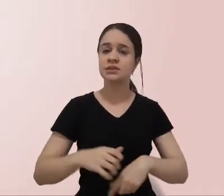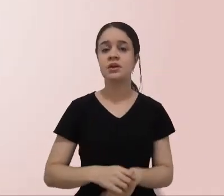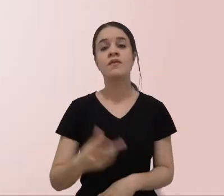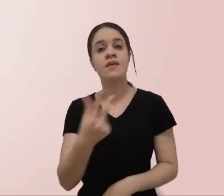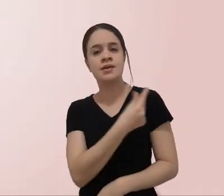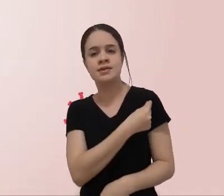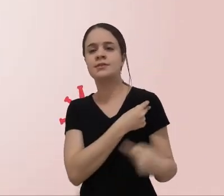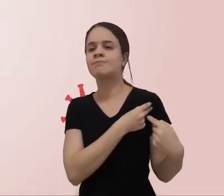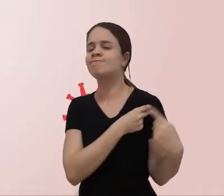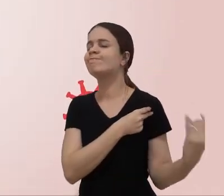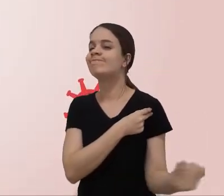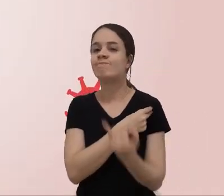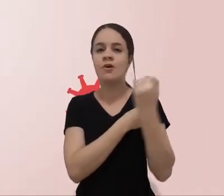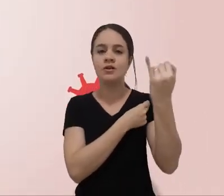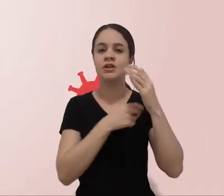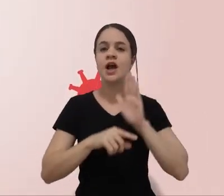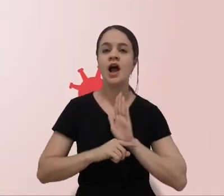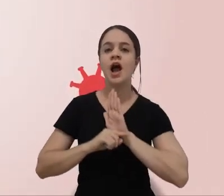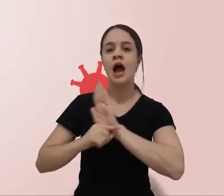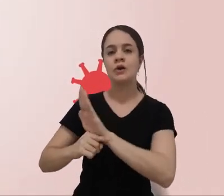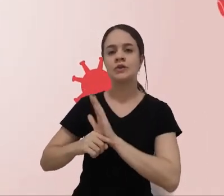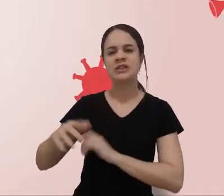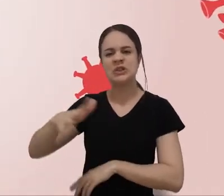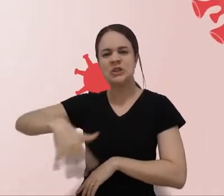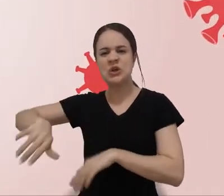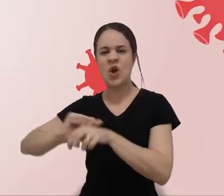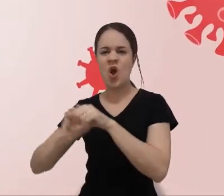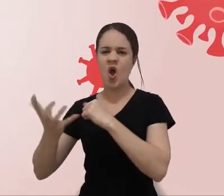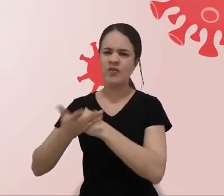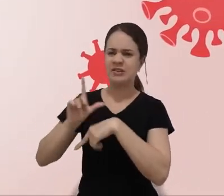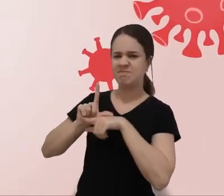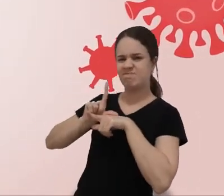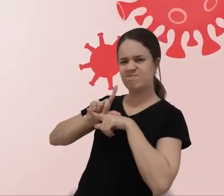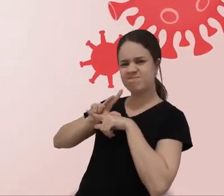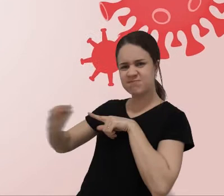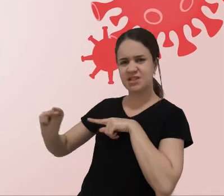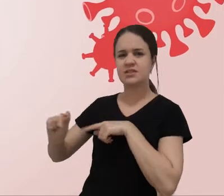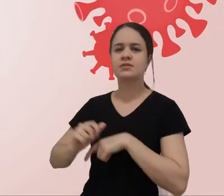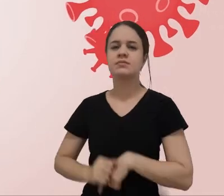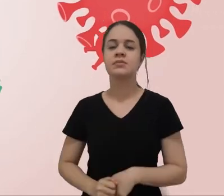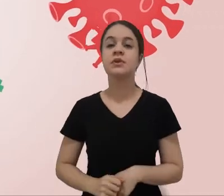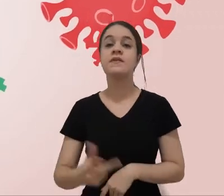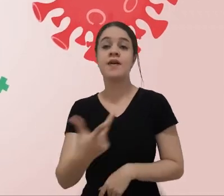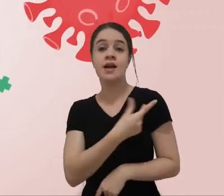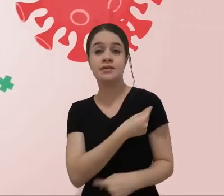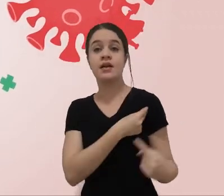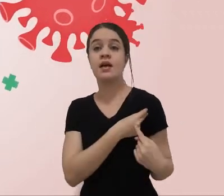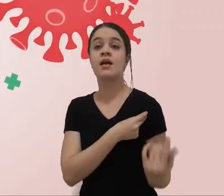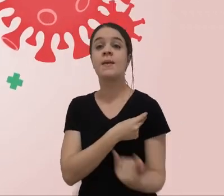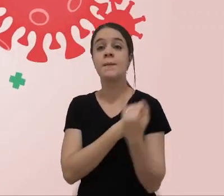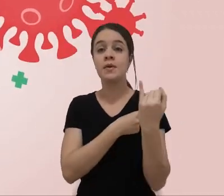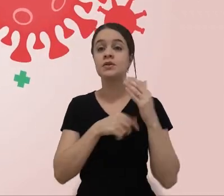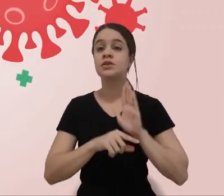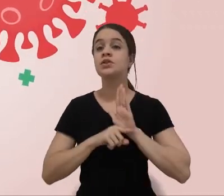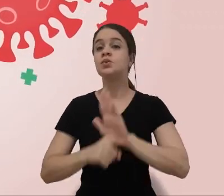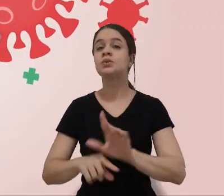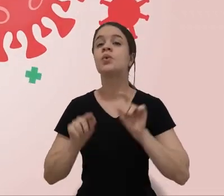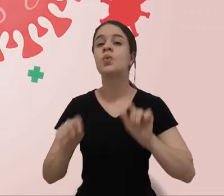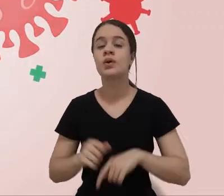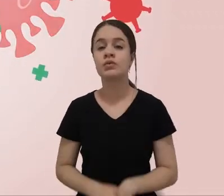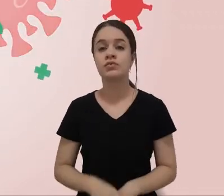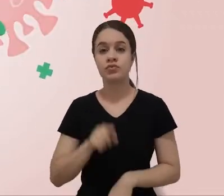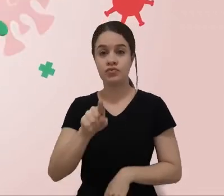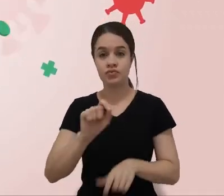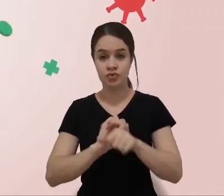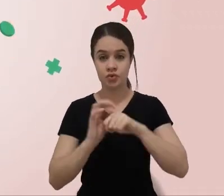A vacinação é uma grande vitória na luta contra a Covid-19. Tomar a vacina é importante para